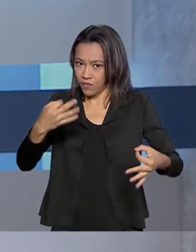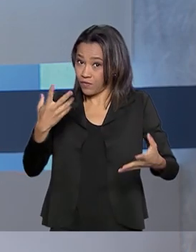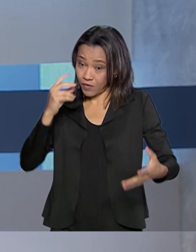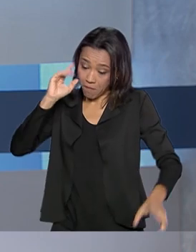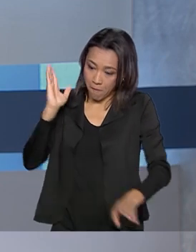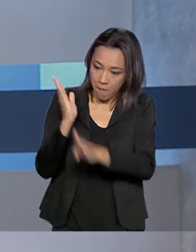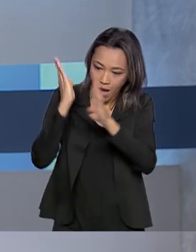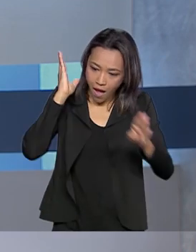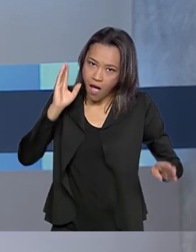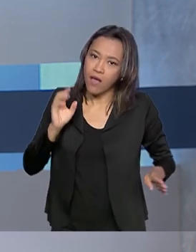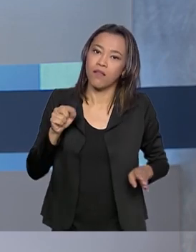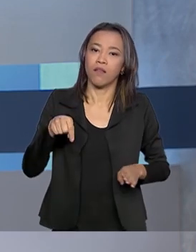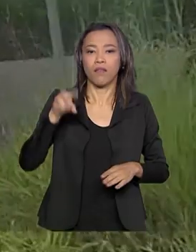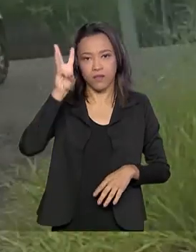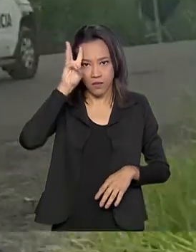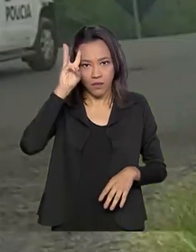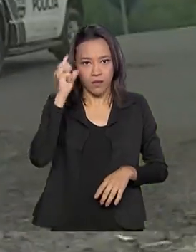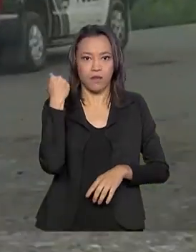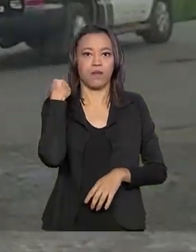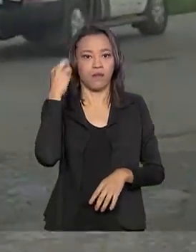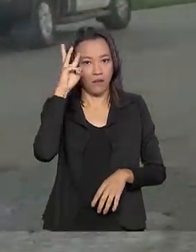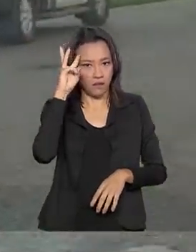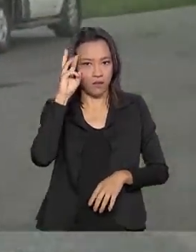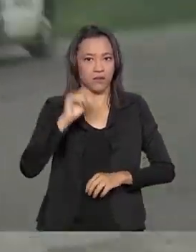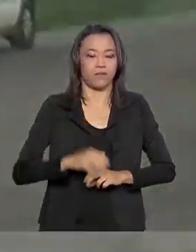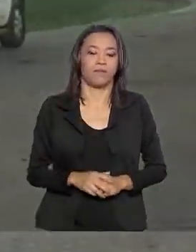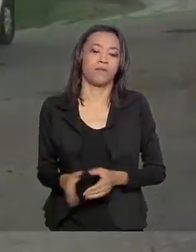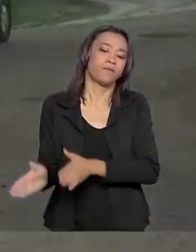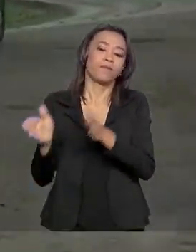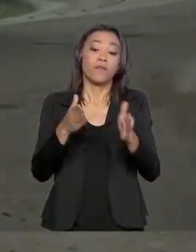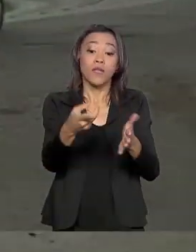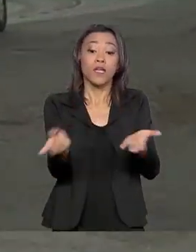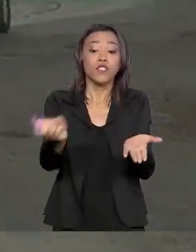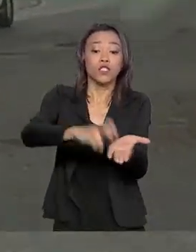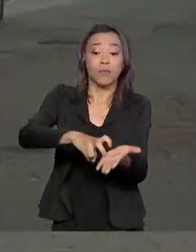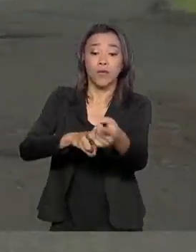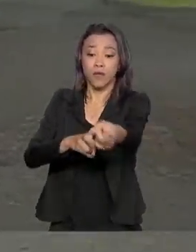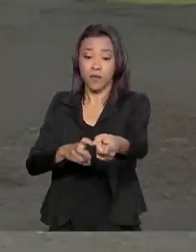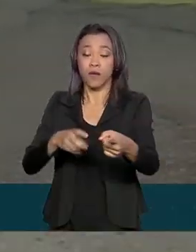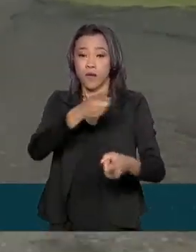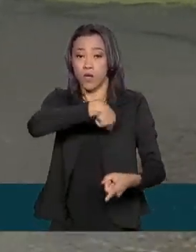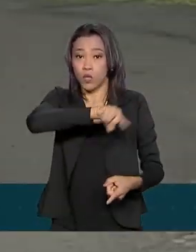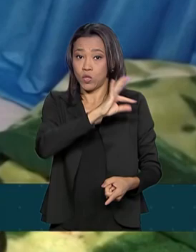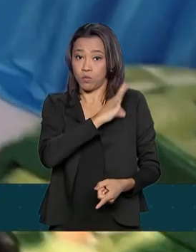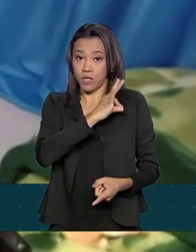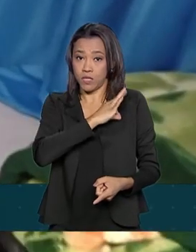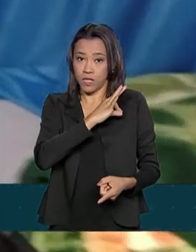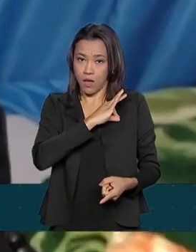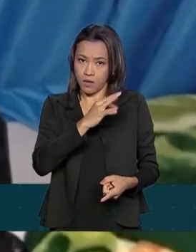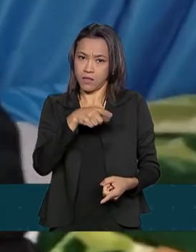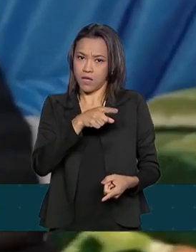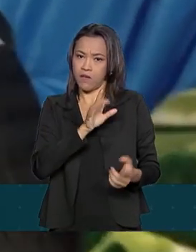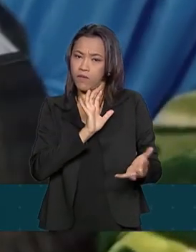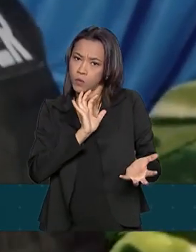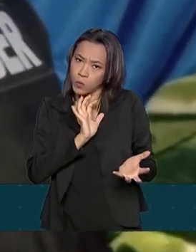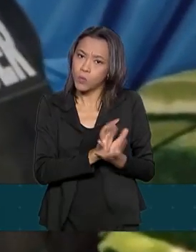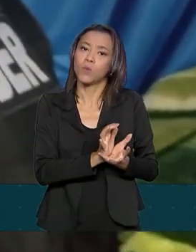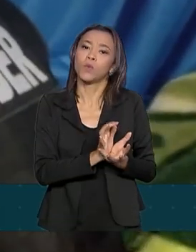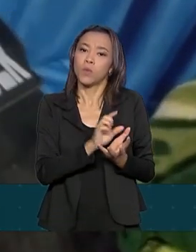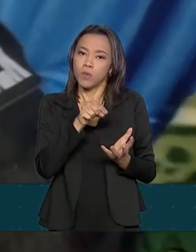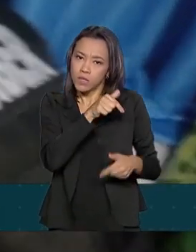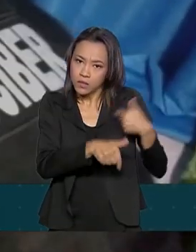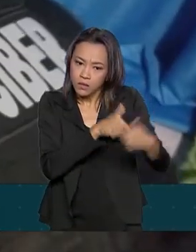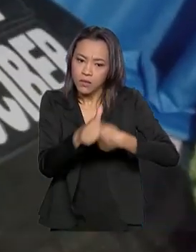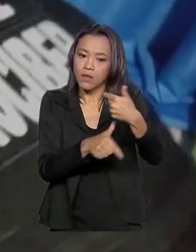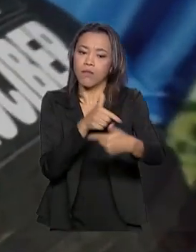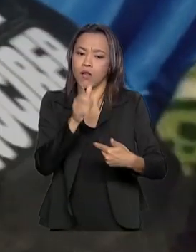nesta terça-feira. No início da manhã, os policiais envolvidos na sexta etapa da Operação Luz na Infância,